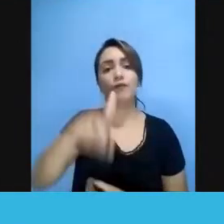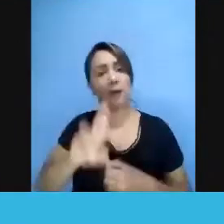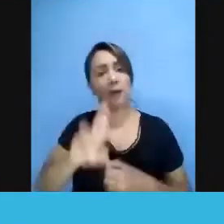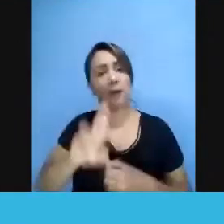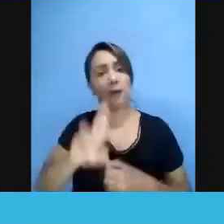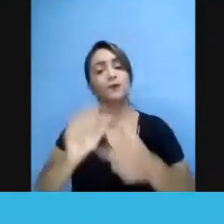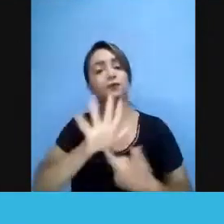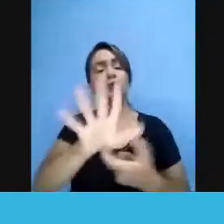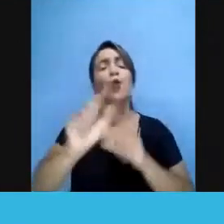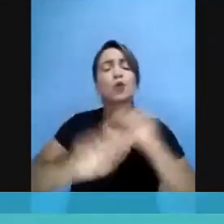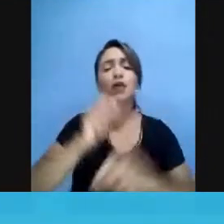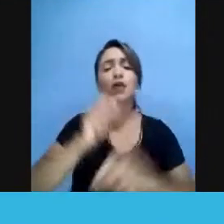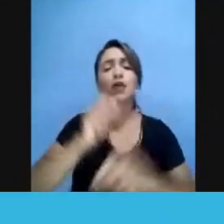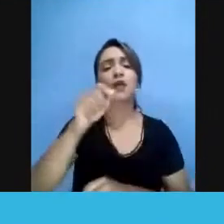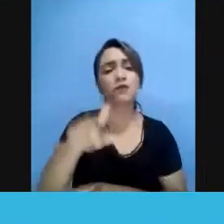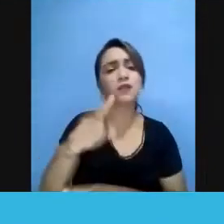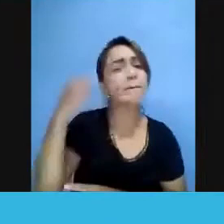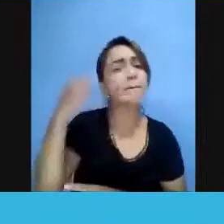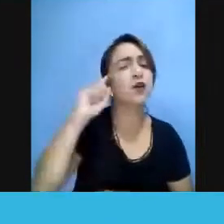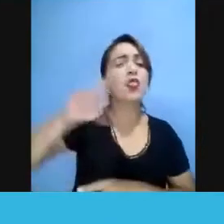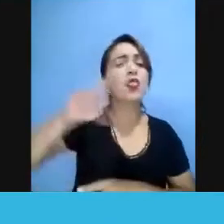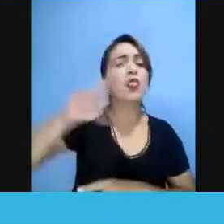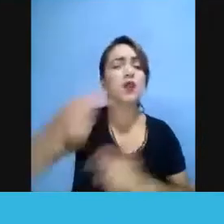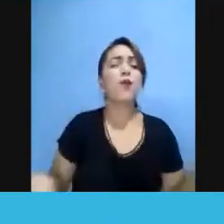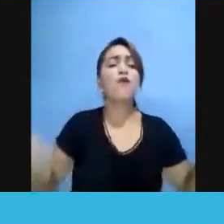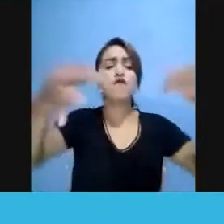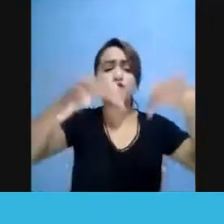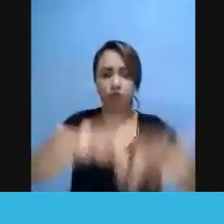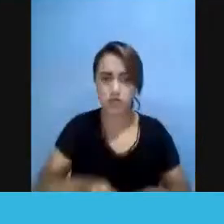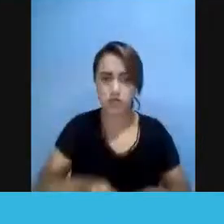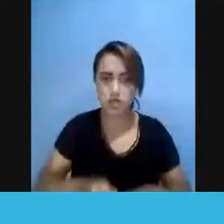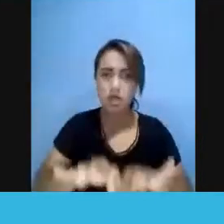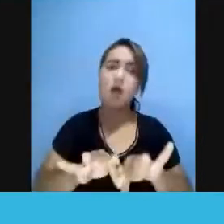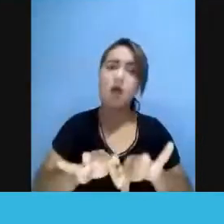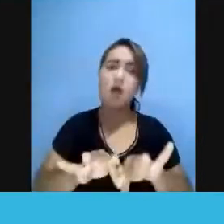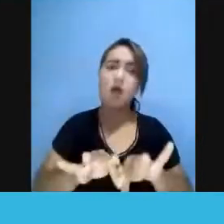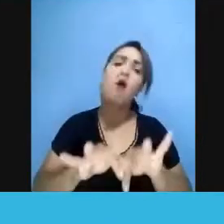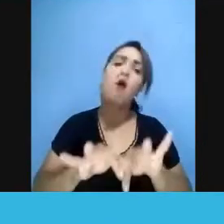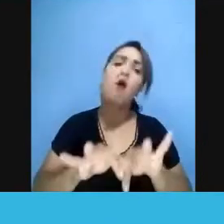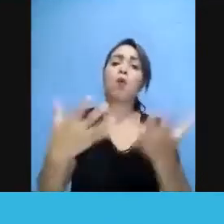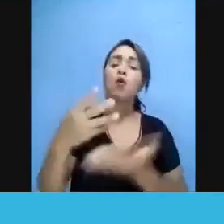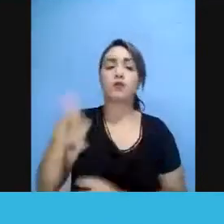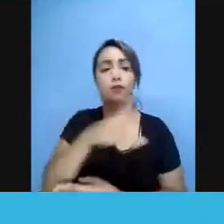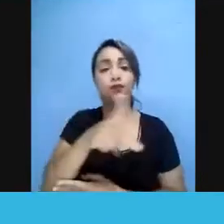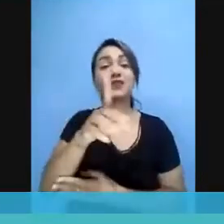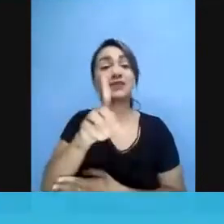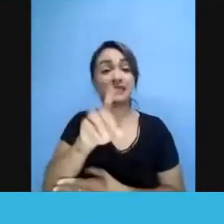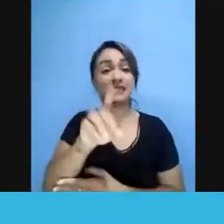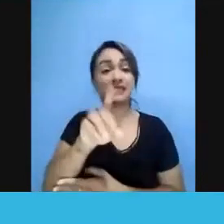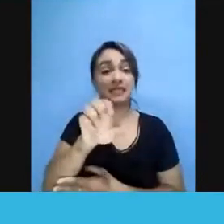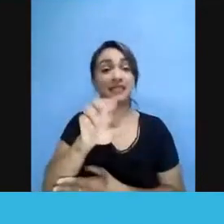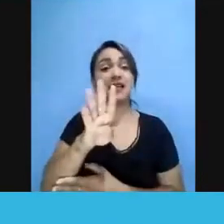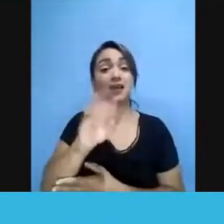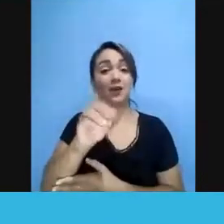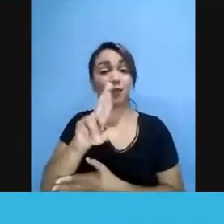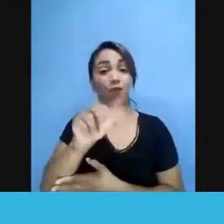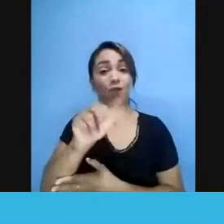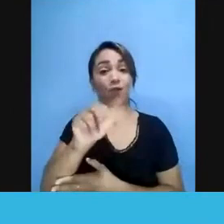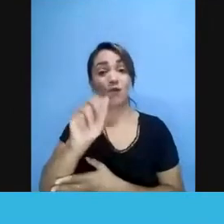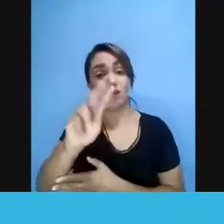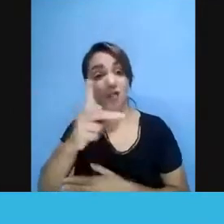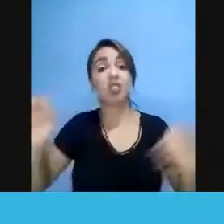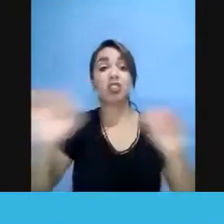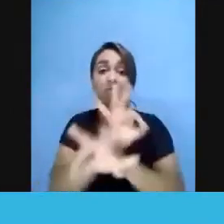pensou, e no final, assim que a professora Débora terminar de apresentar, de fazer a